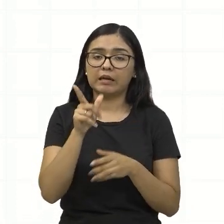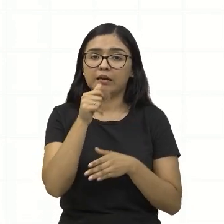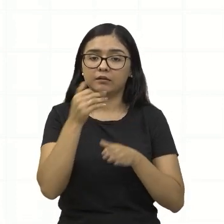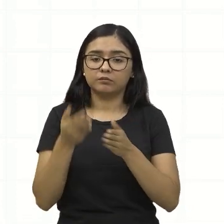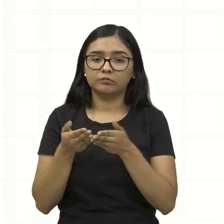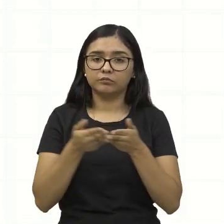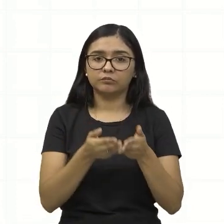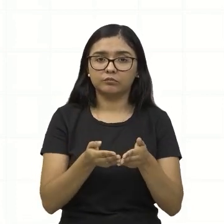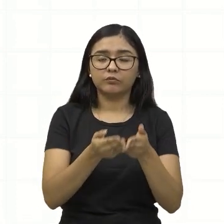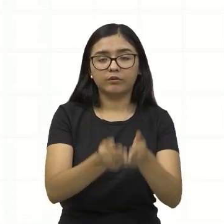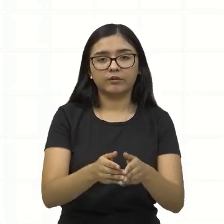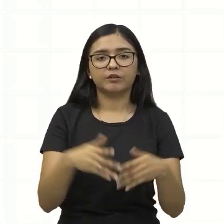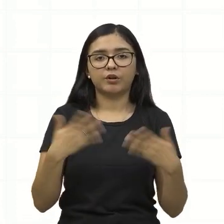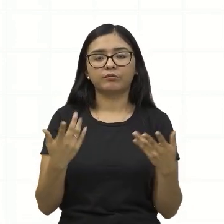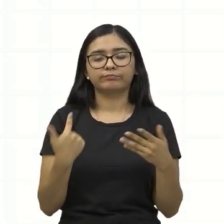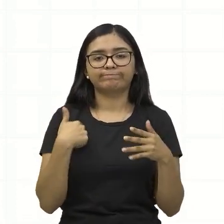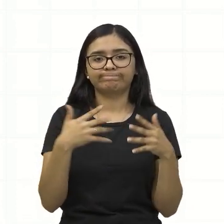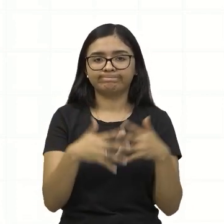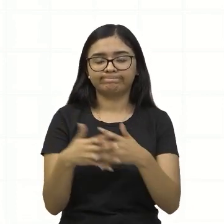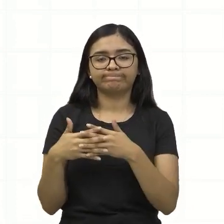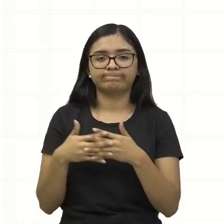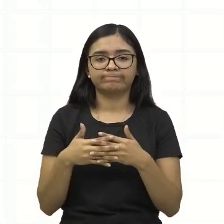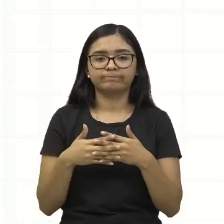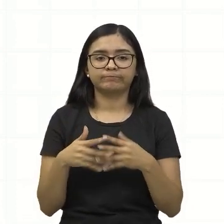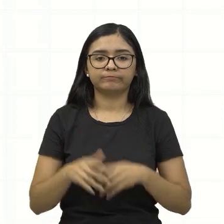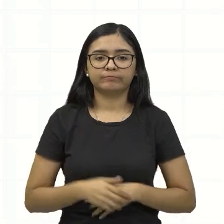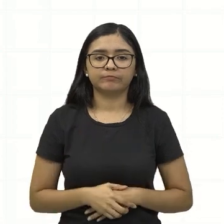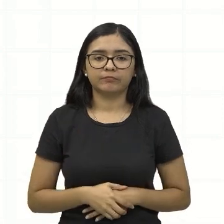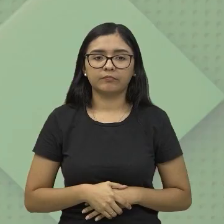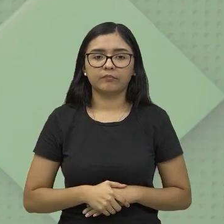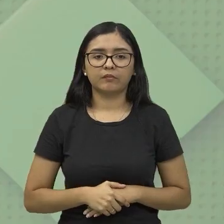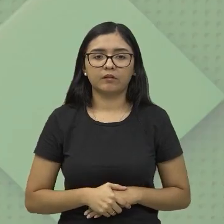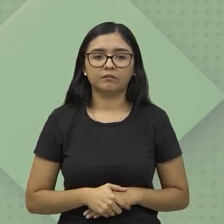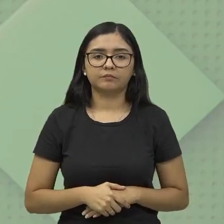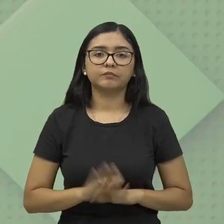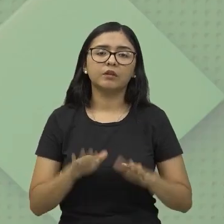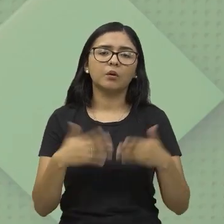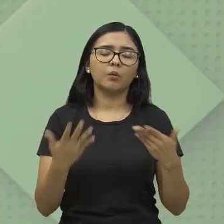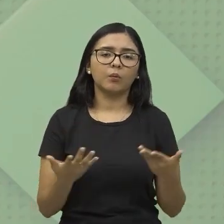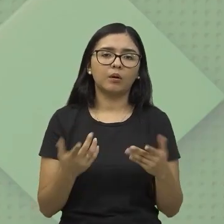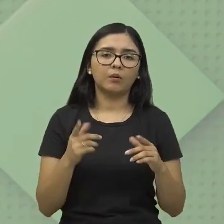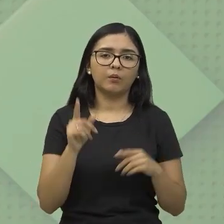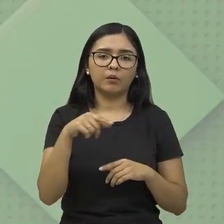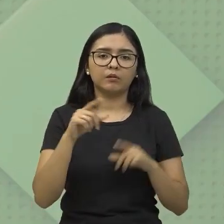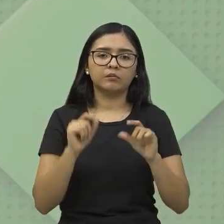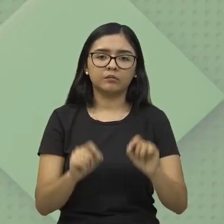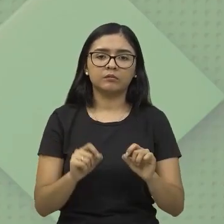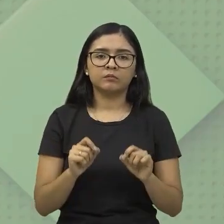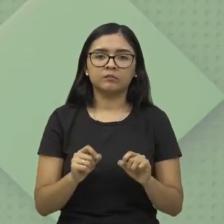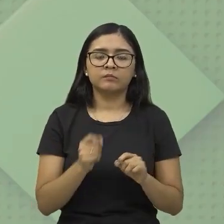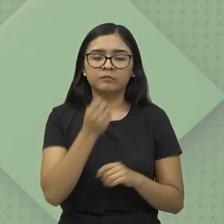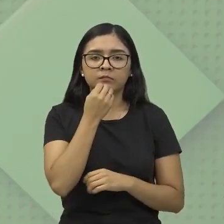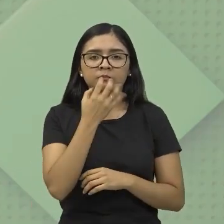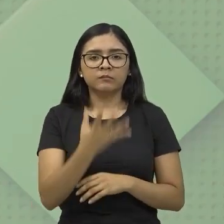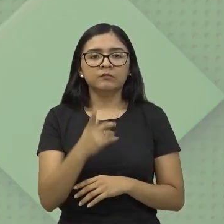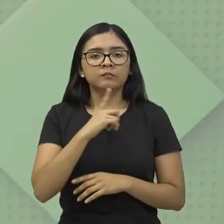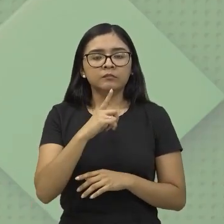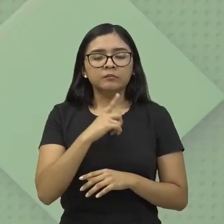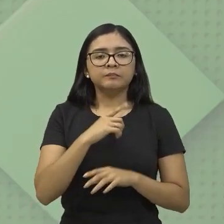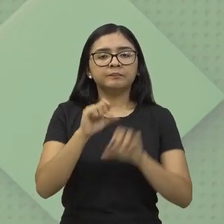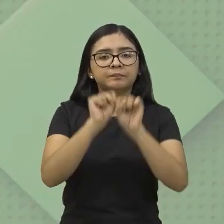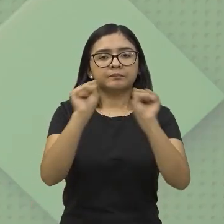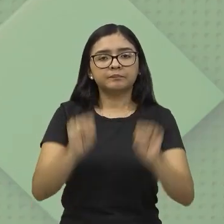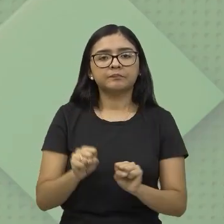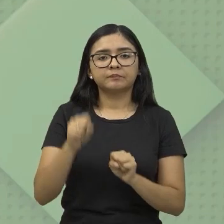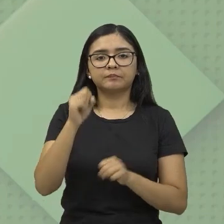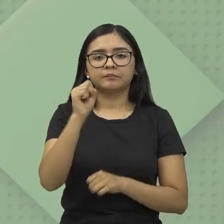pode dificultar essa interligação. Agora, qual é a vantagem, né, de se ter esse sistema interligado